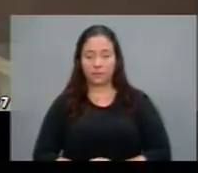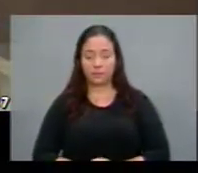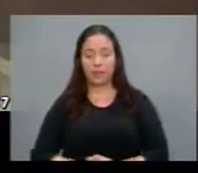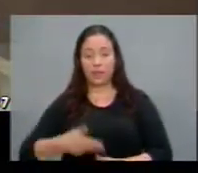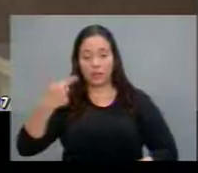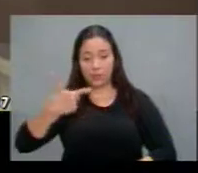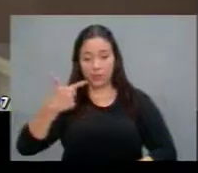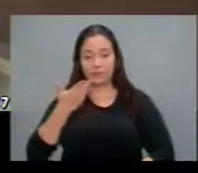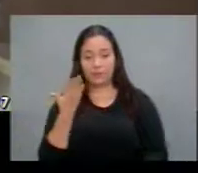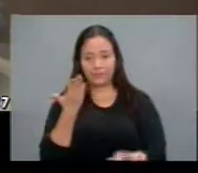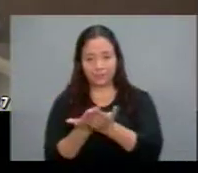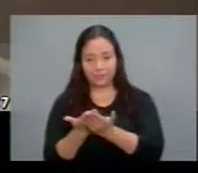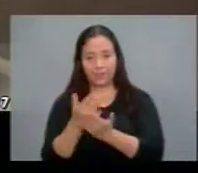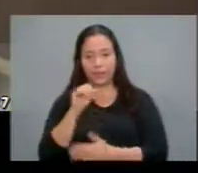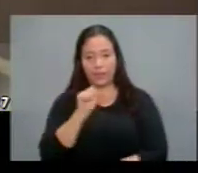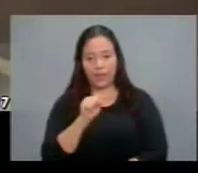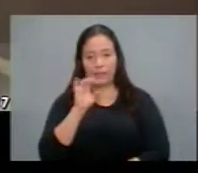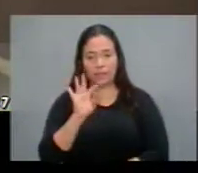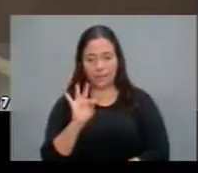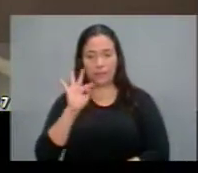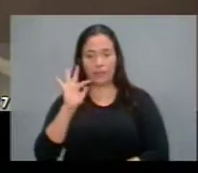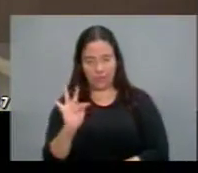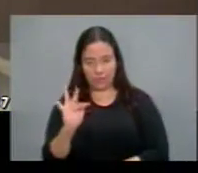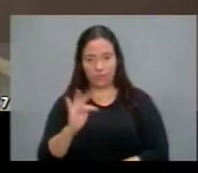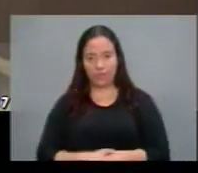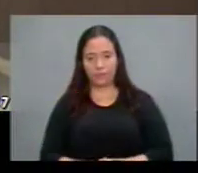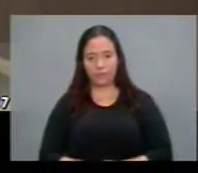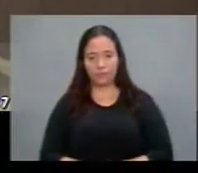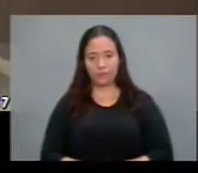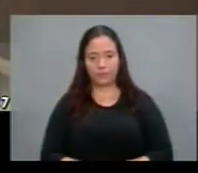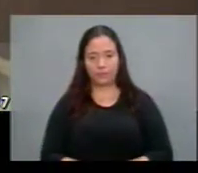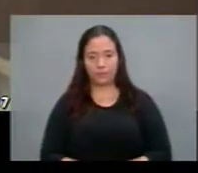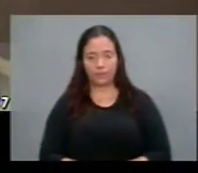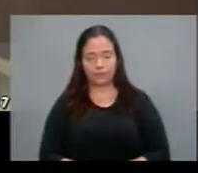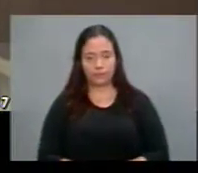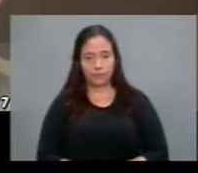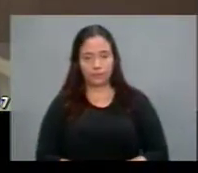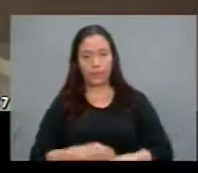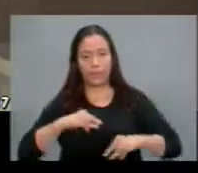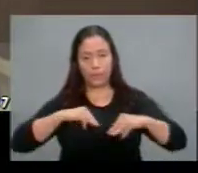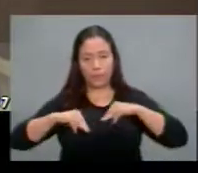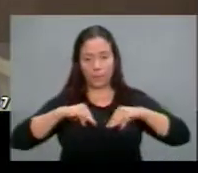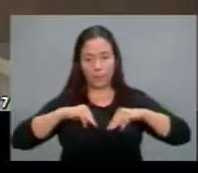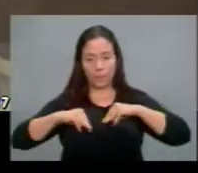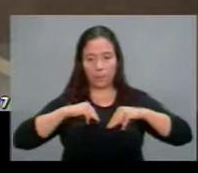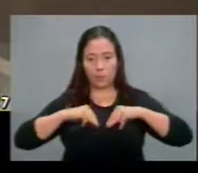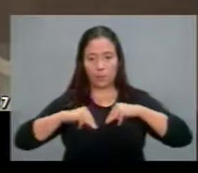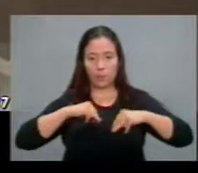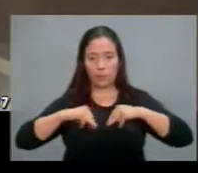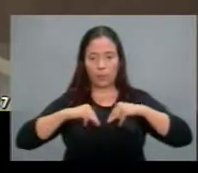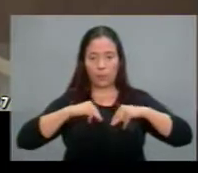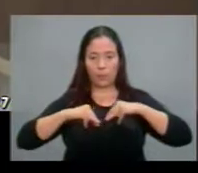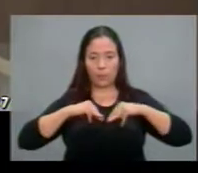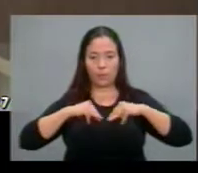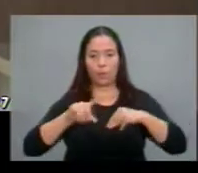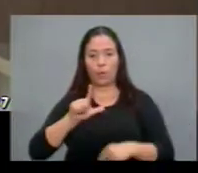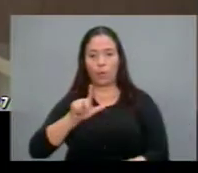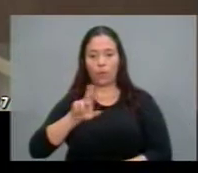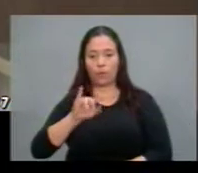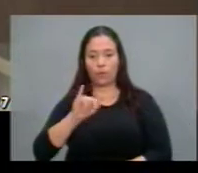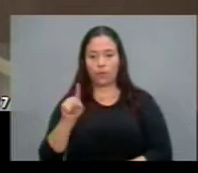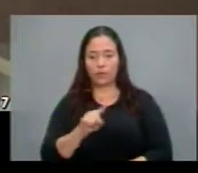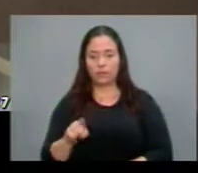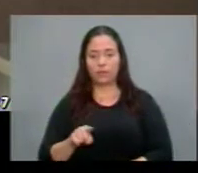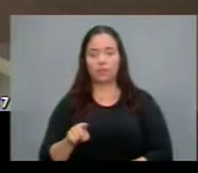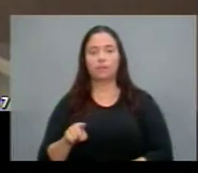é ao STF ao ministro Luiz Edson